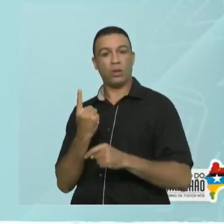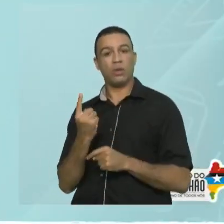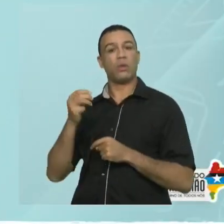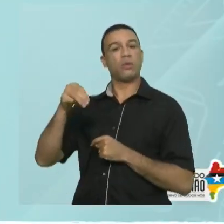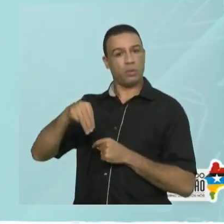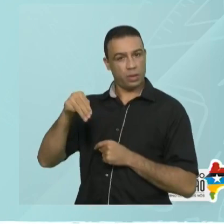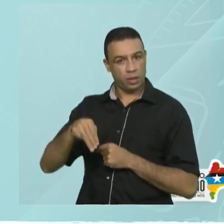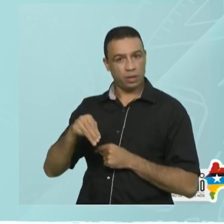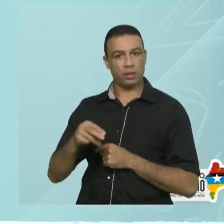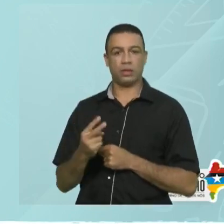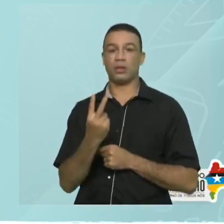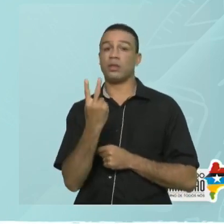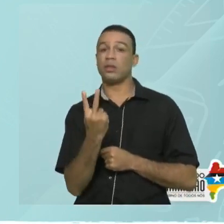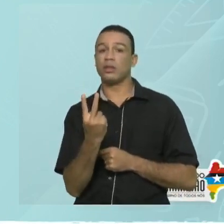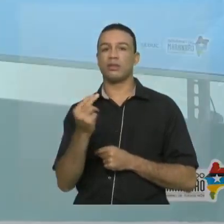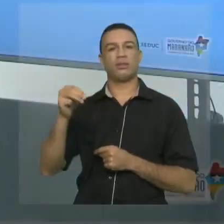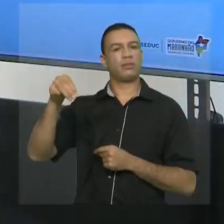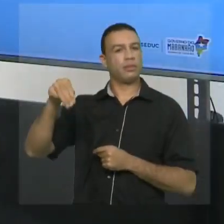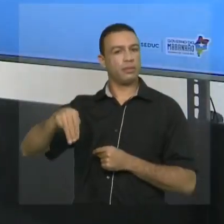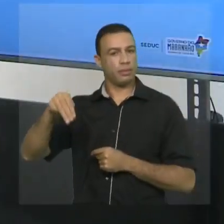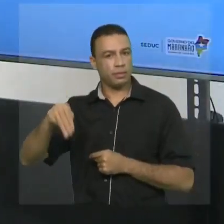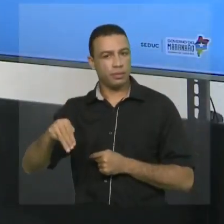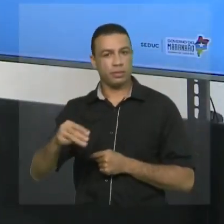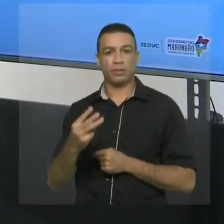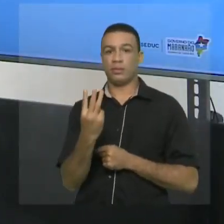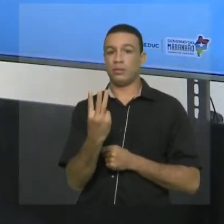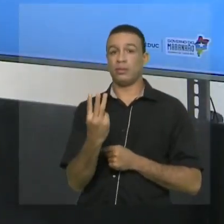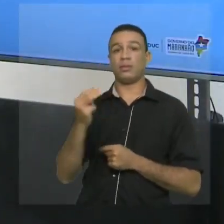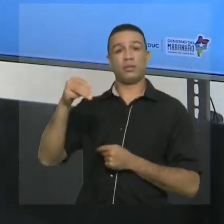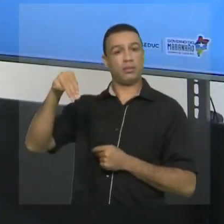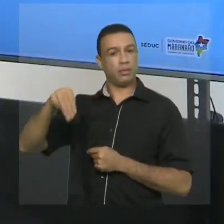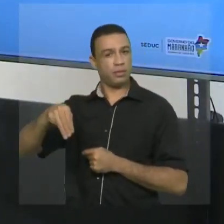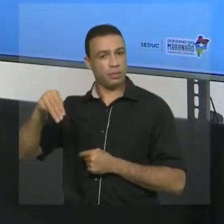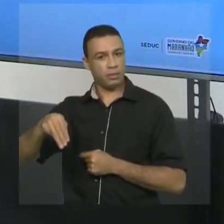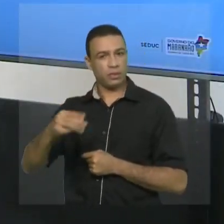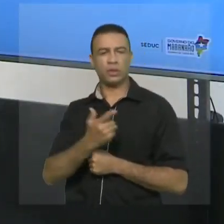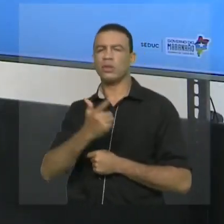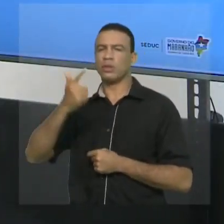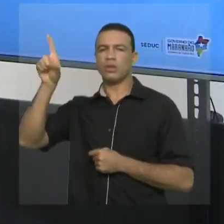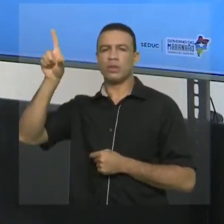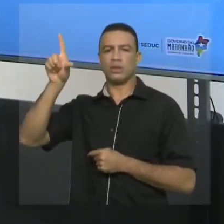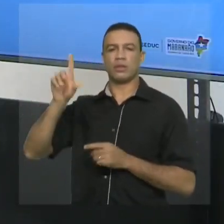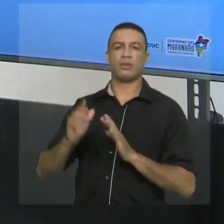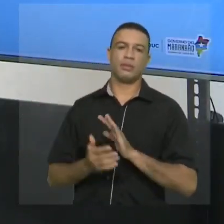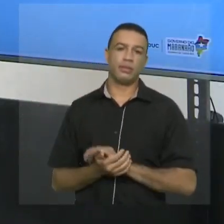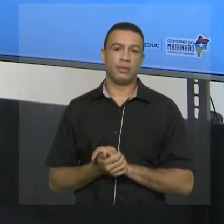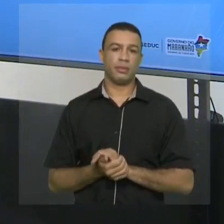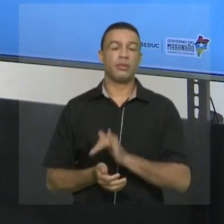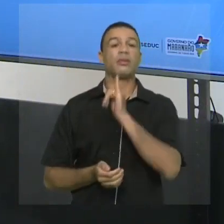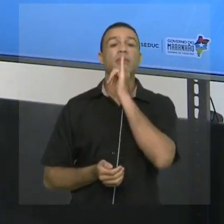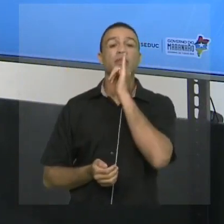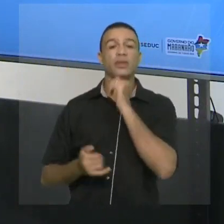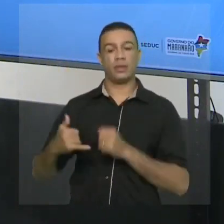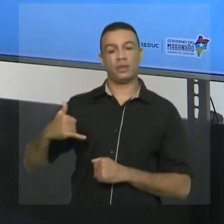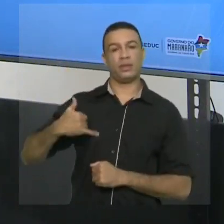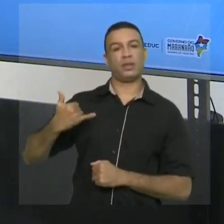uma distância de dois metros, três metros. Outro valor, idade. Em anos,